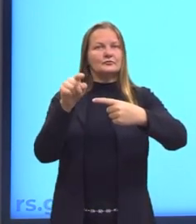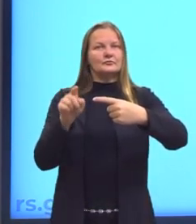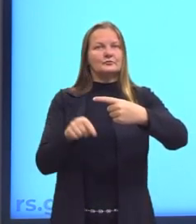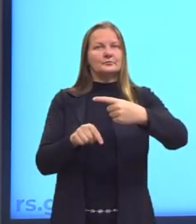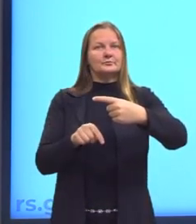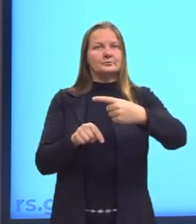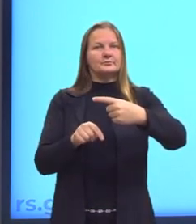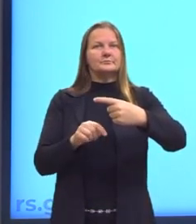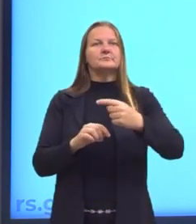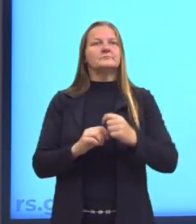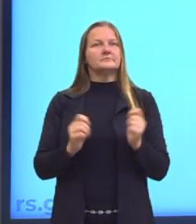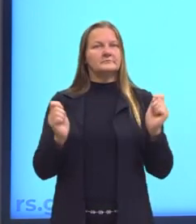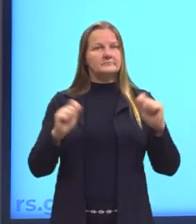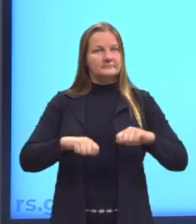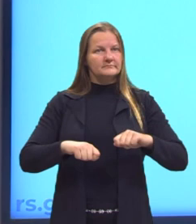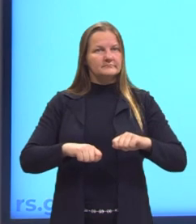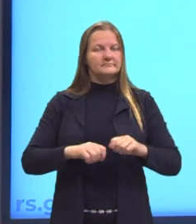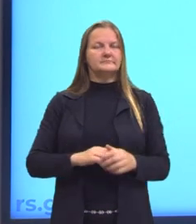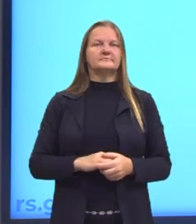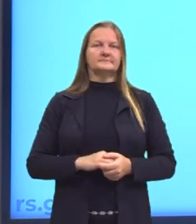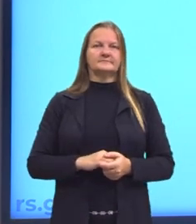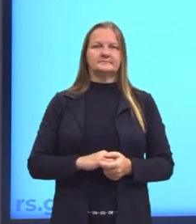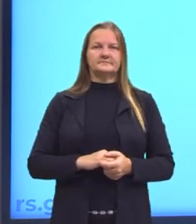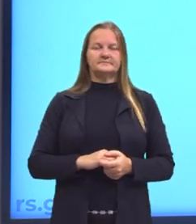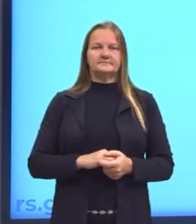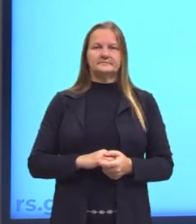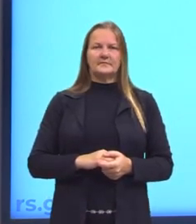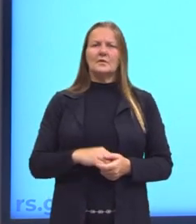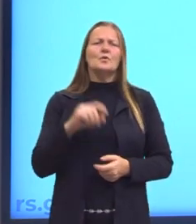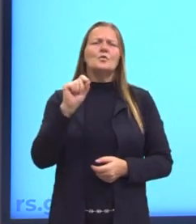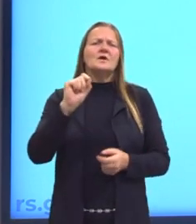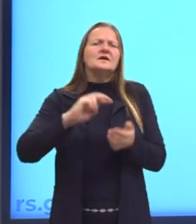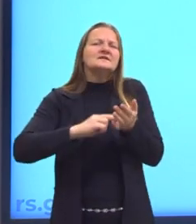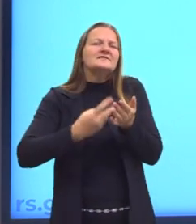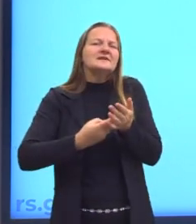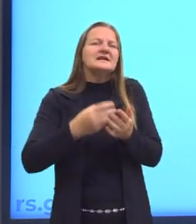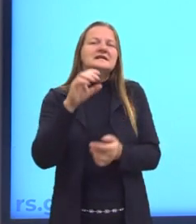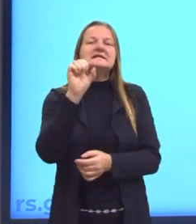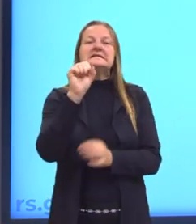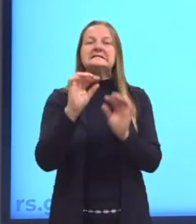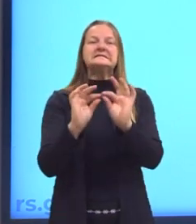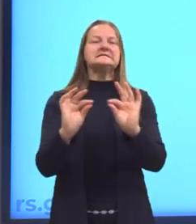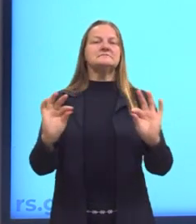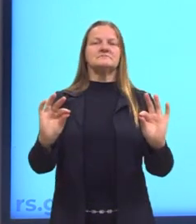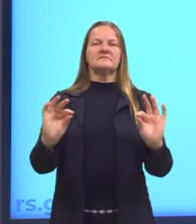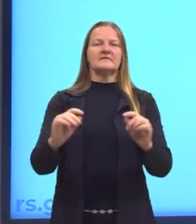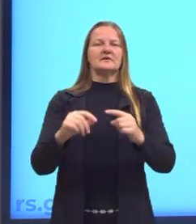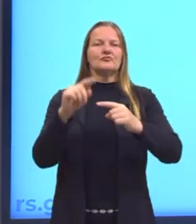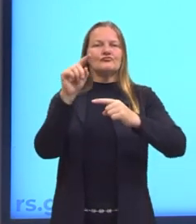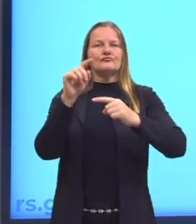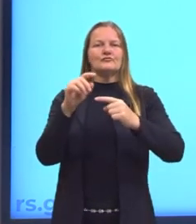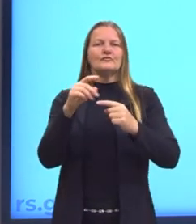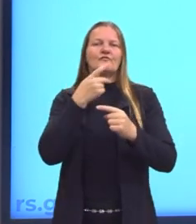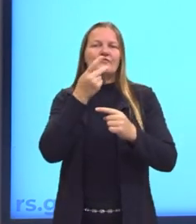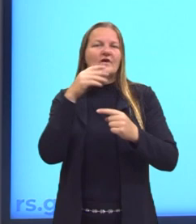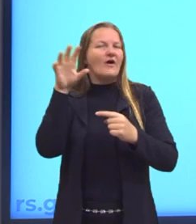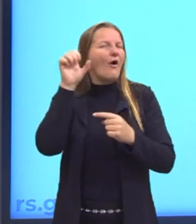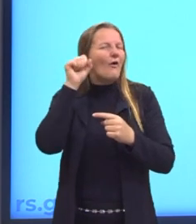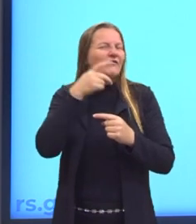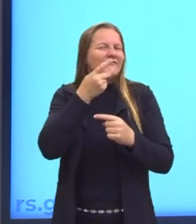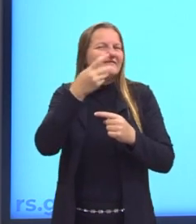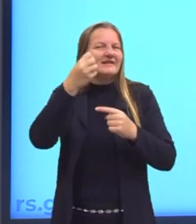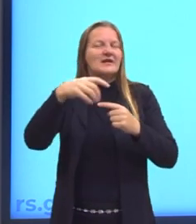podemos então simplificar esses zeros. O que significa simplificar ou como a gente ouve